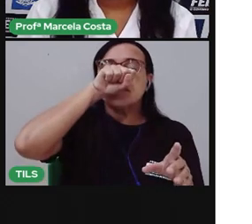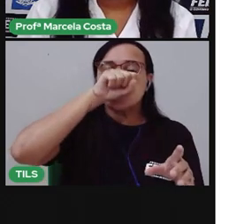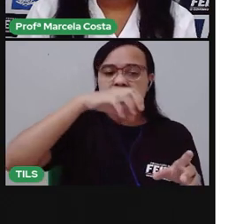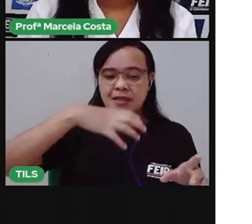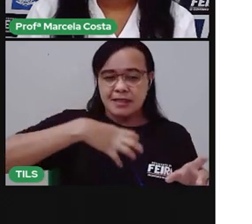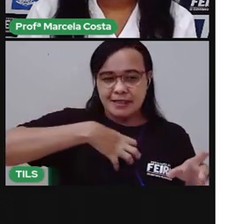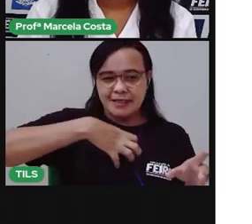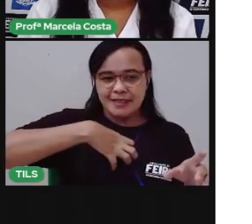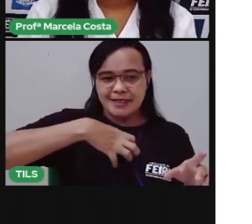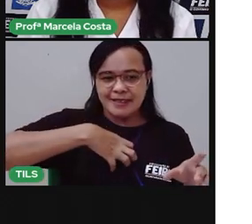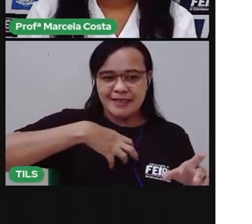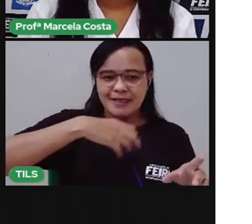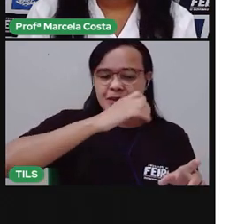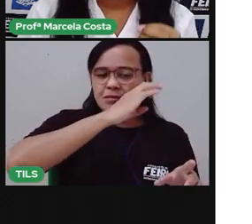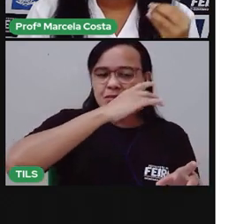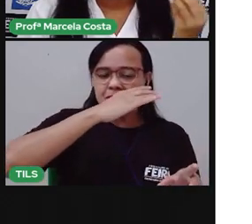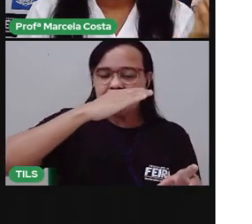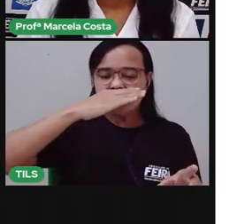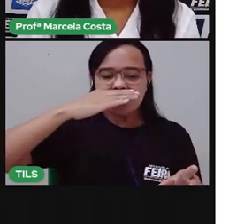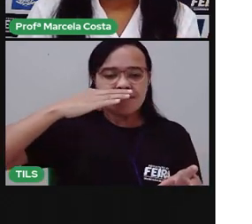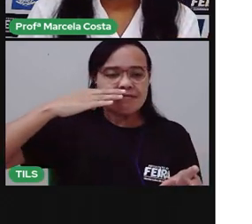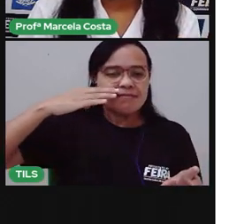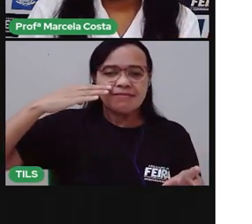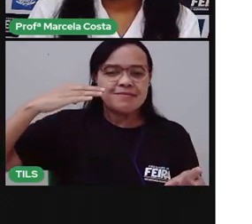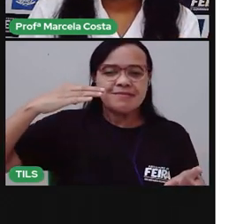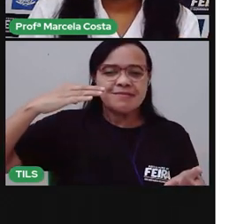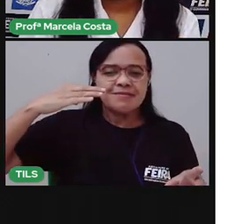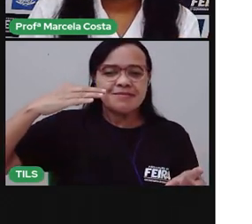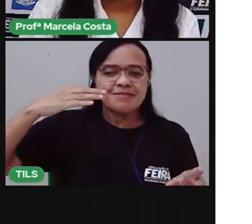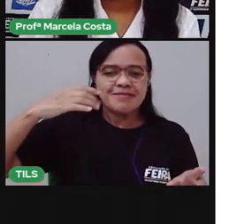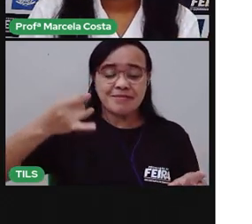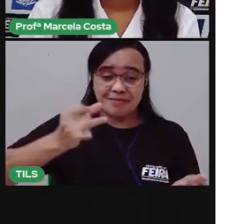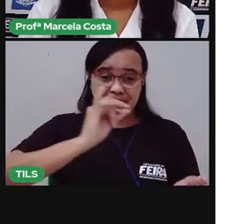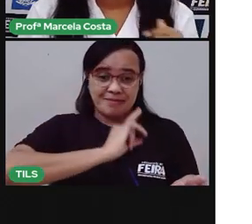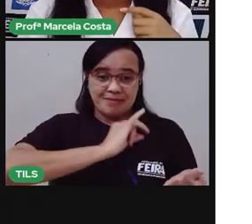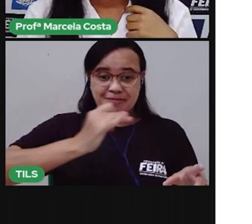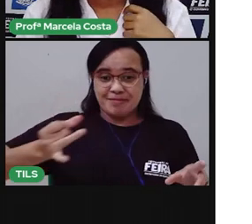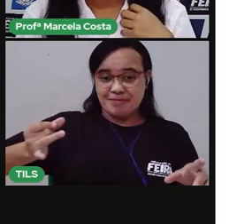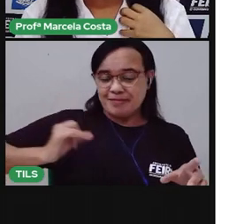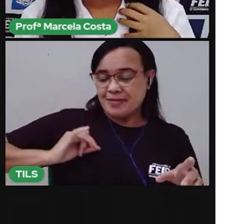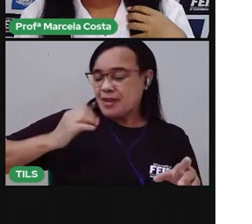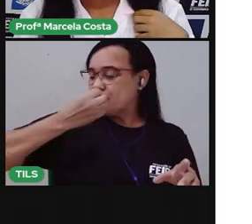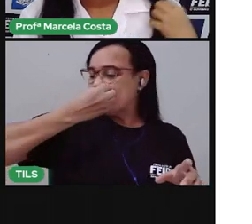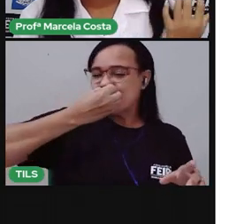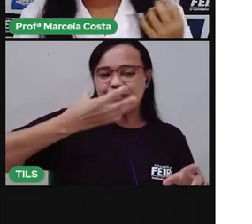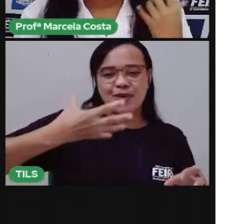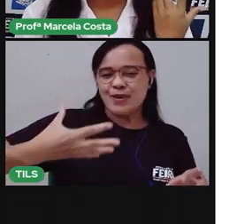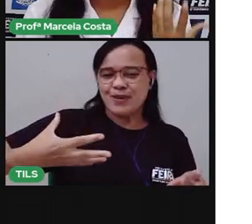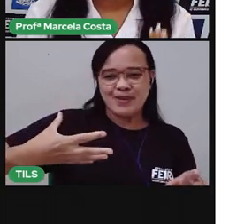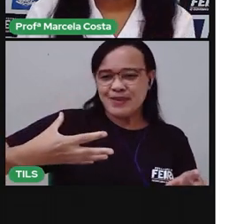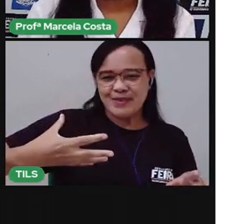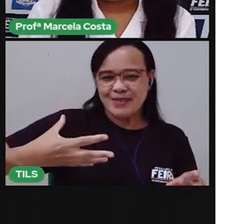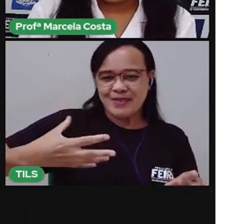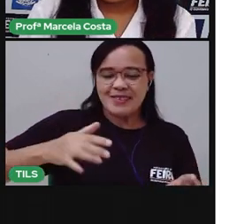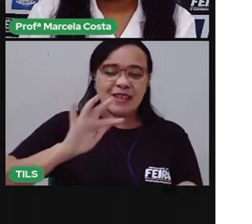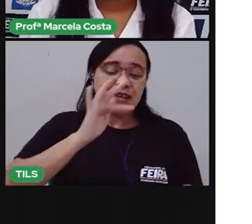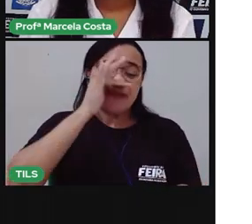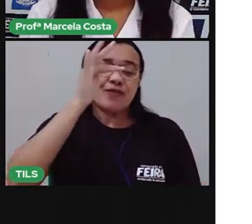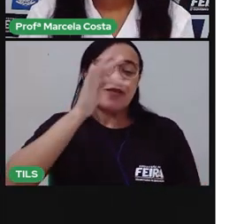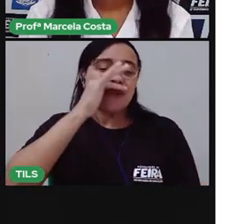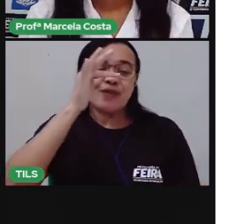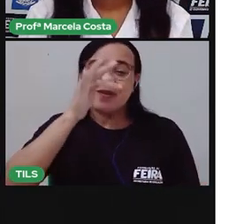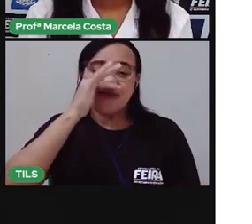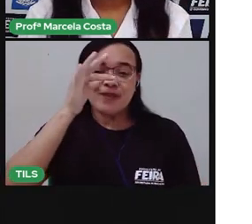cheiro de perfumes, né? Cheiro de flores.